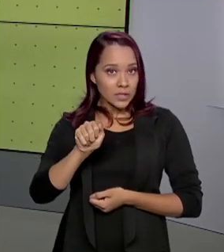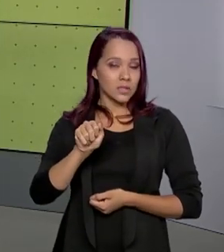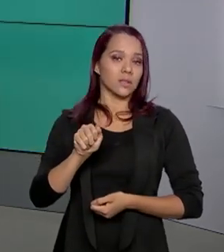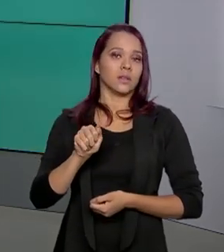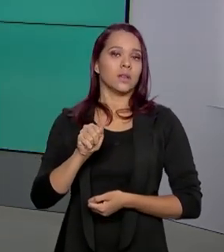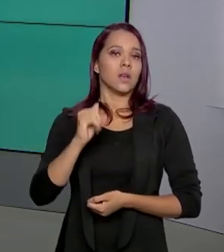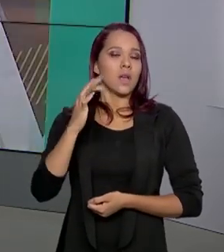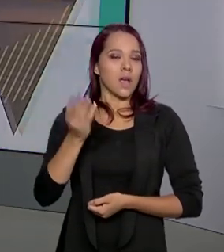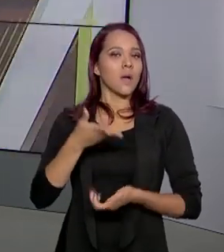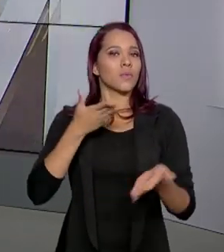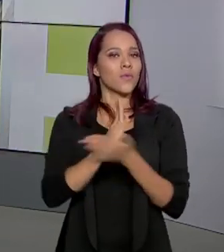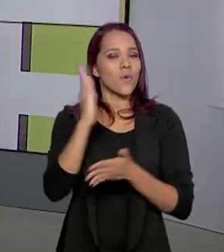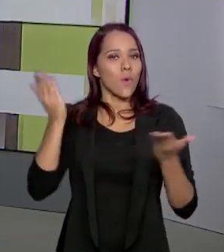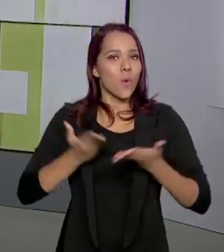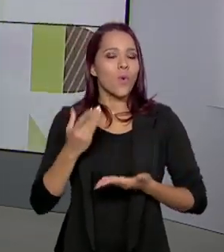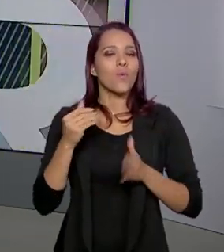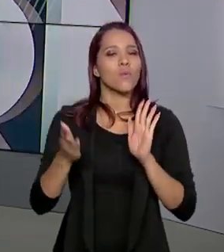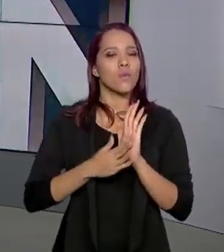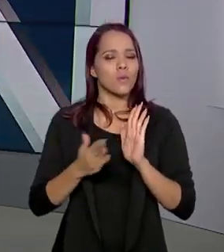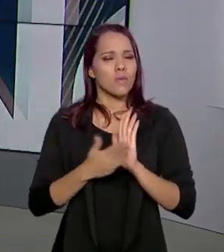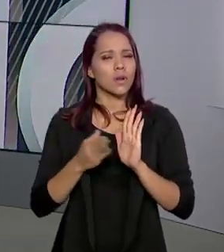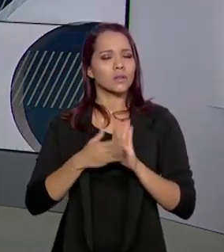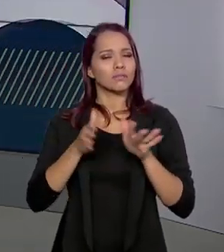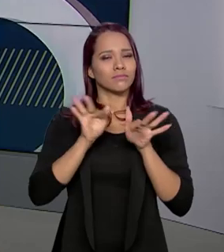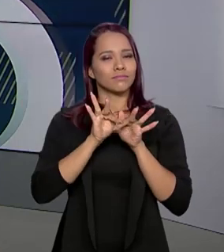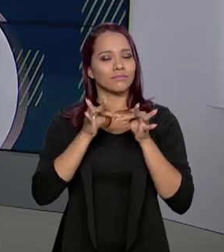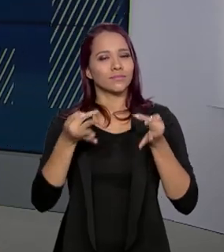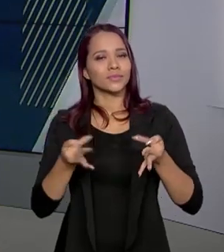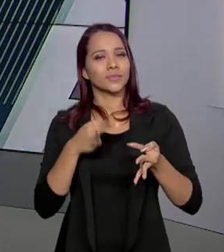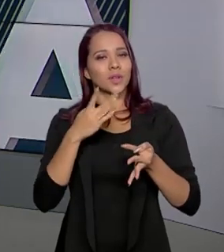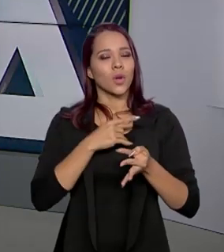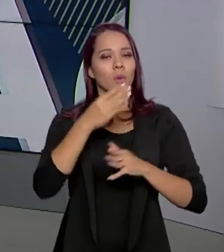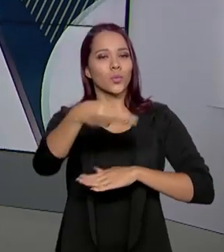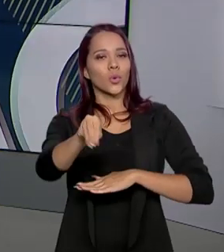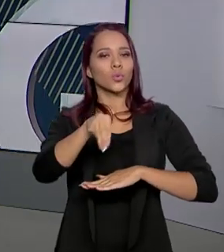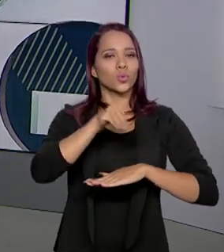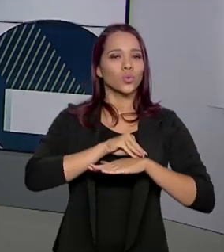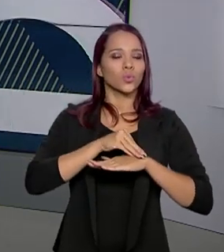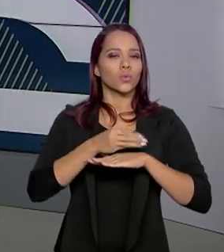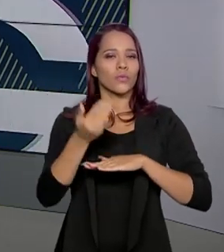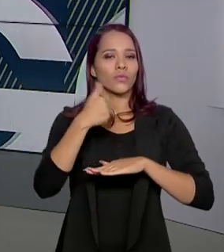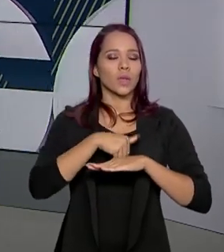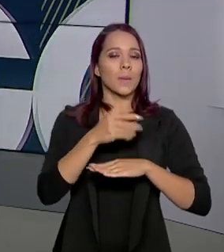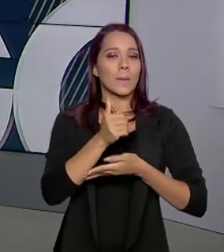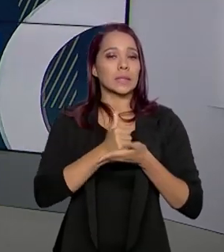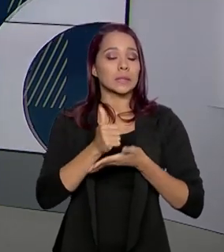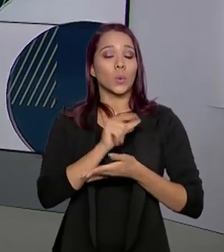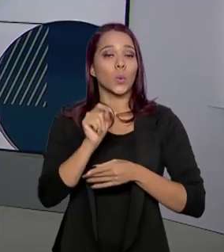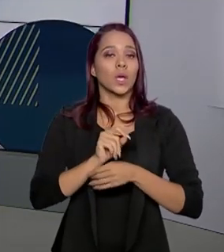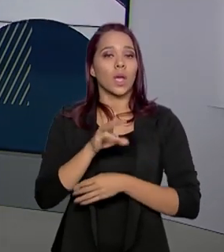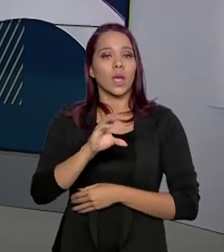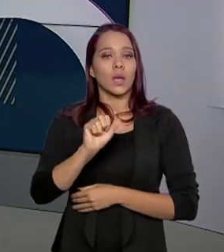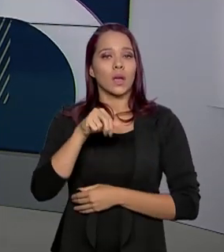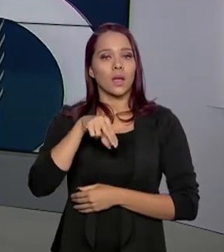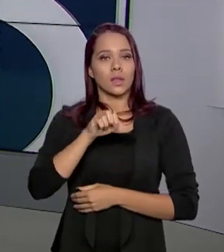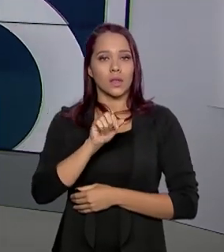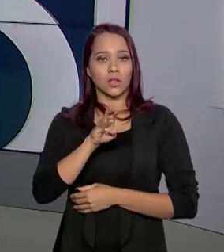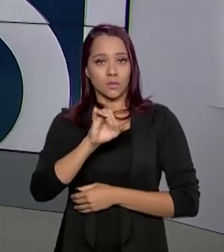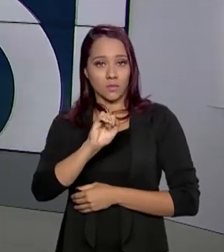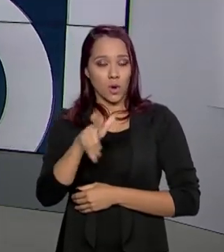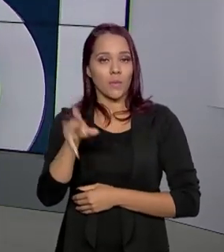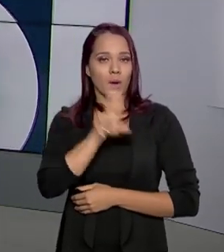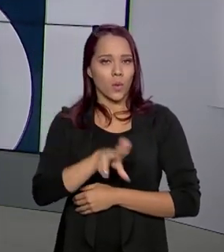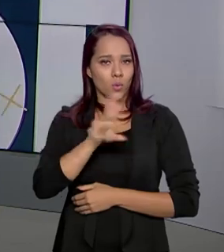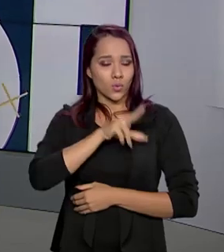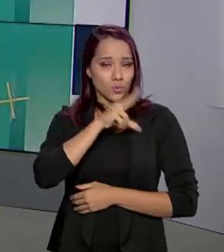Anvisa, aprovou hoje proposta que simplifica a importação de produtos à base de canabidiol para uso pessoal. Agora,